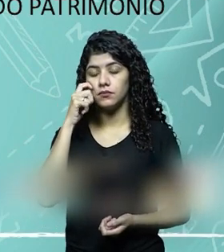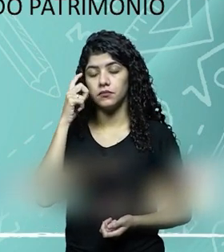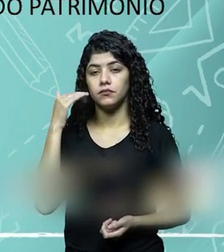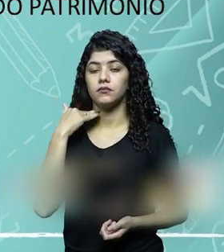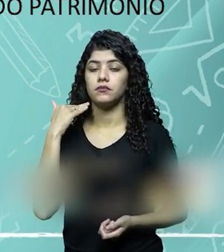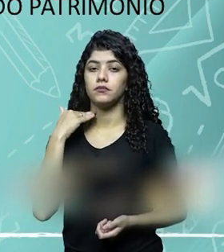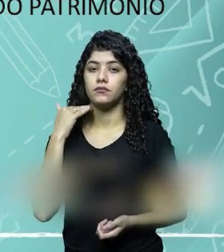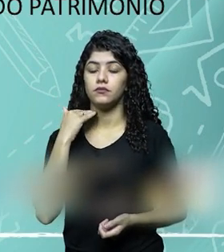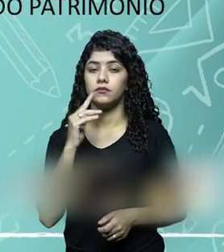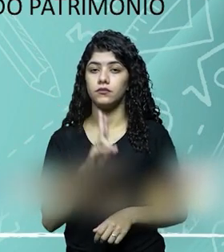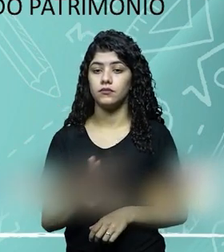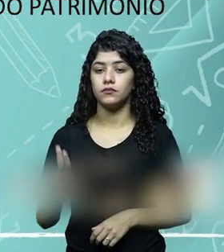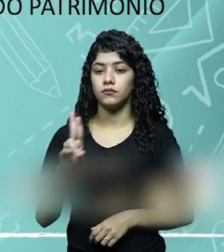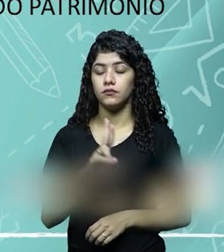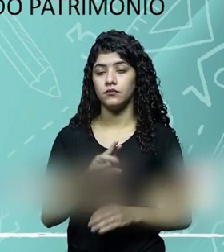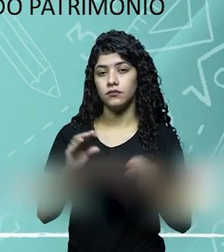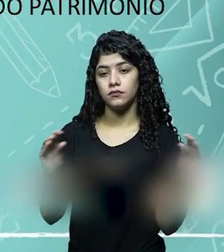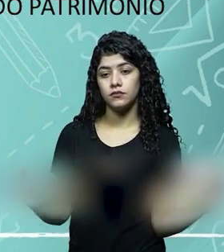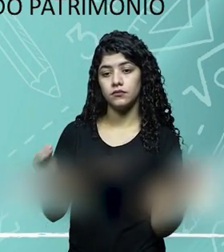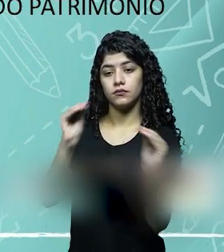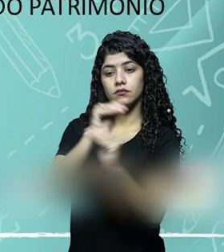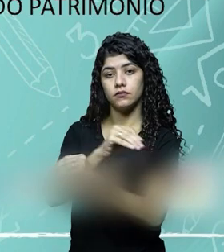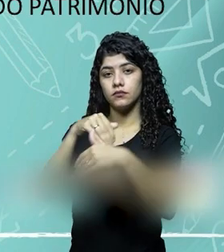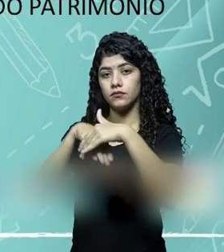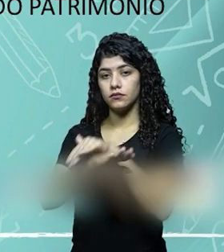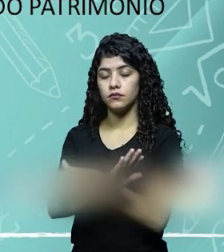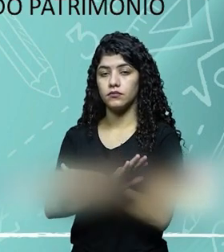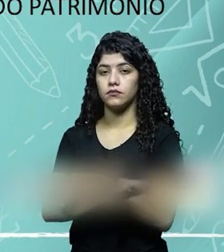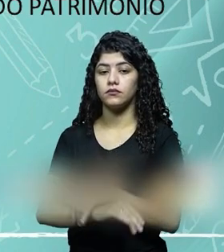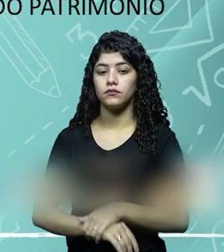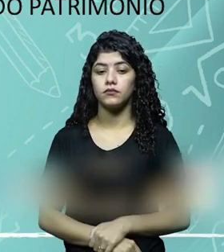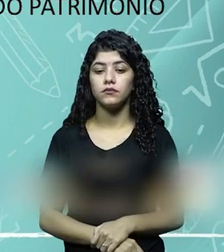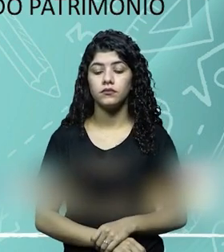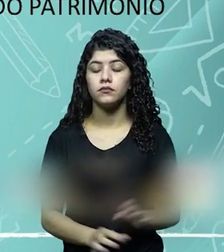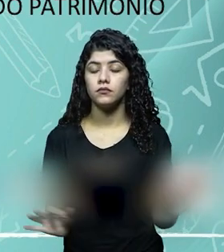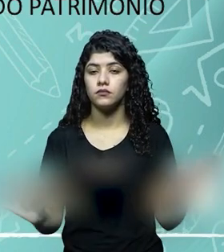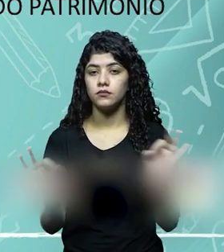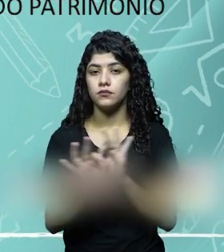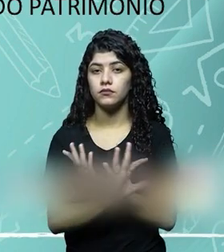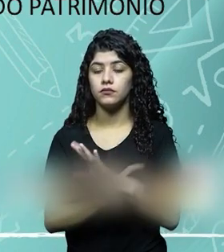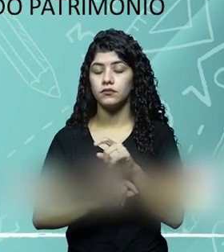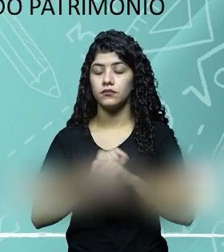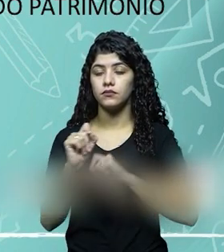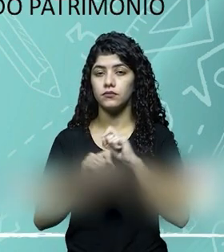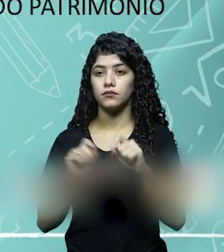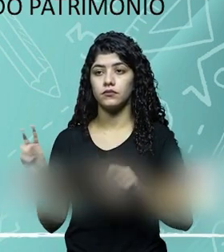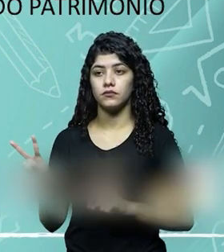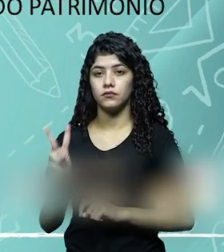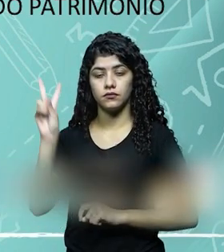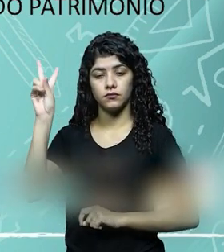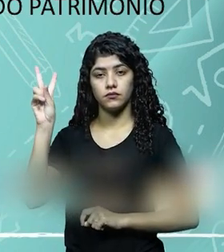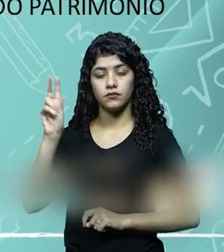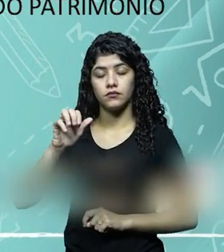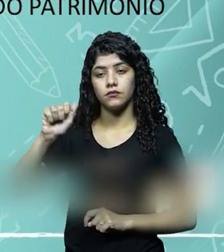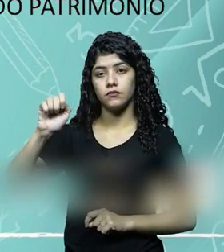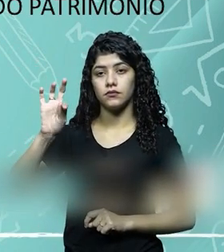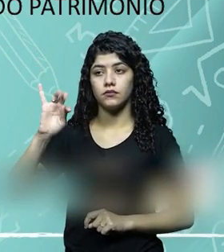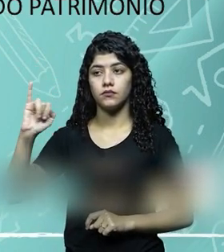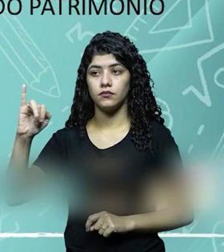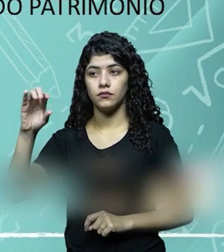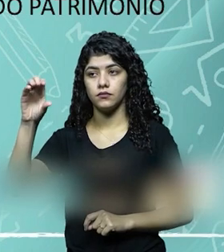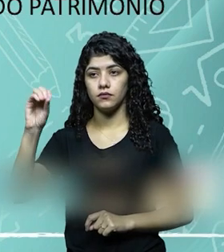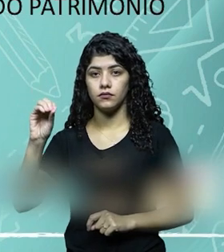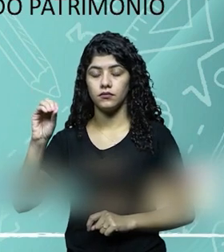saiu dinheiro do banco, e esse dinheiro foi remanejado para a conta estoque, então no final, o valor dos ativos,